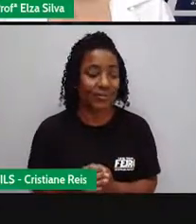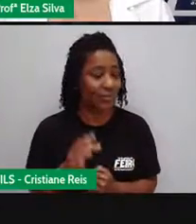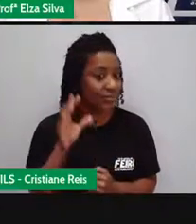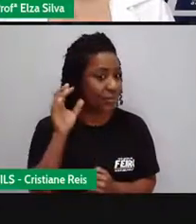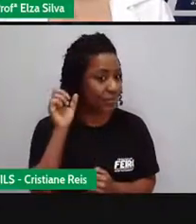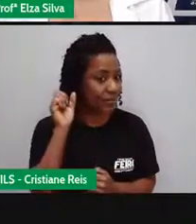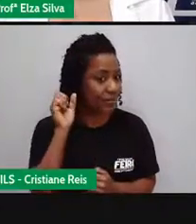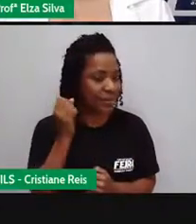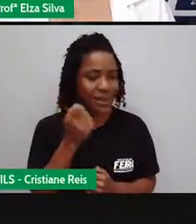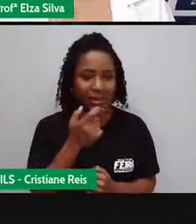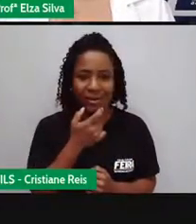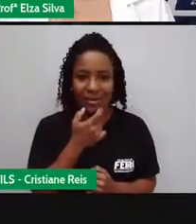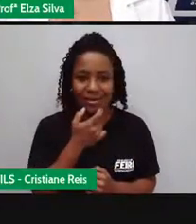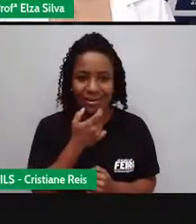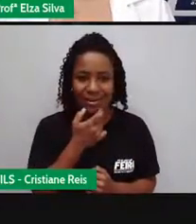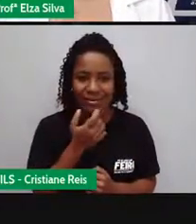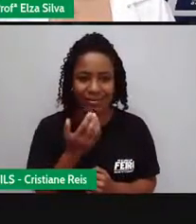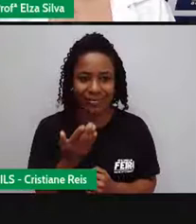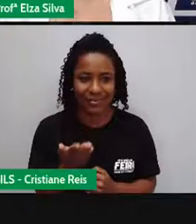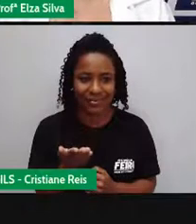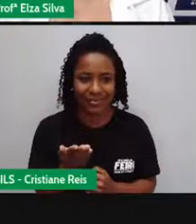Vamos lá!